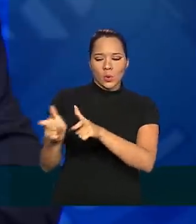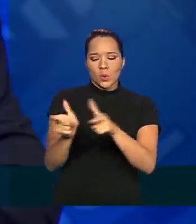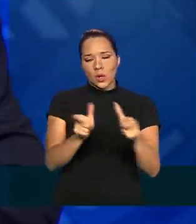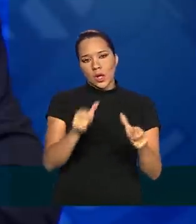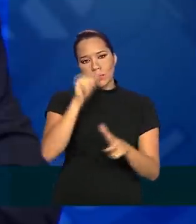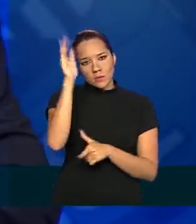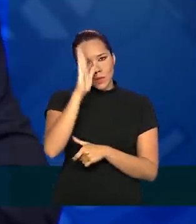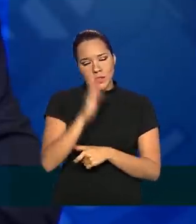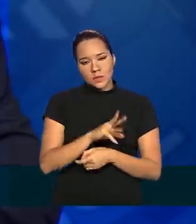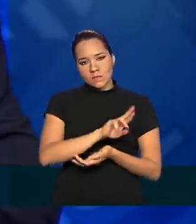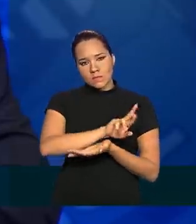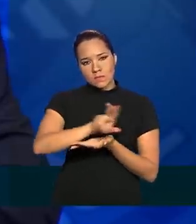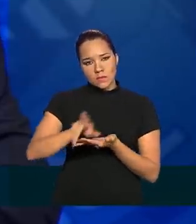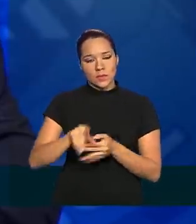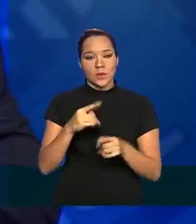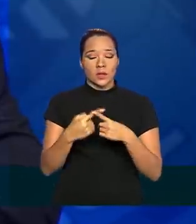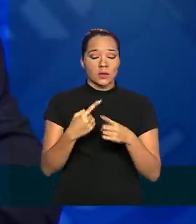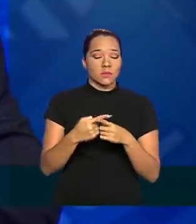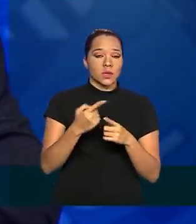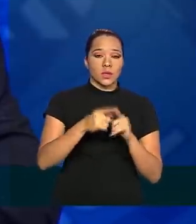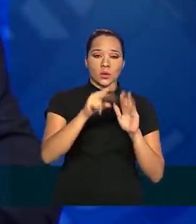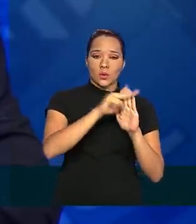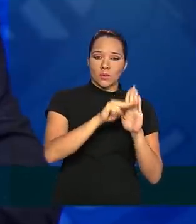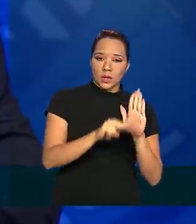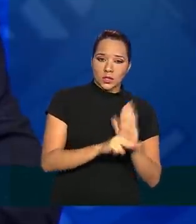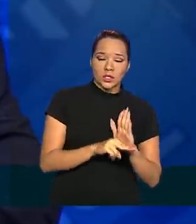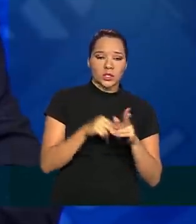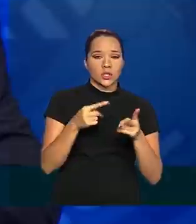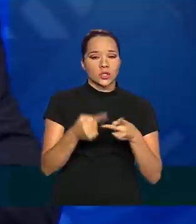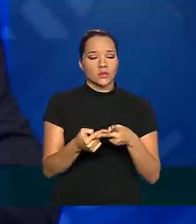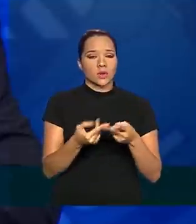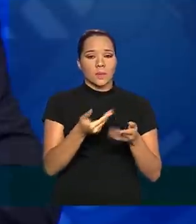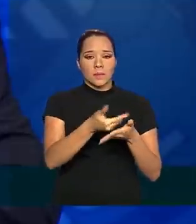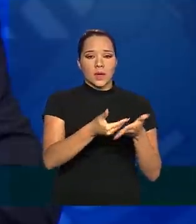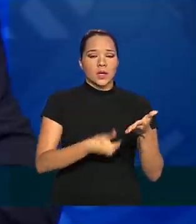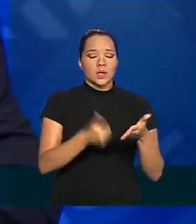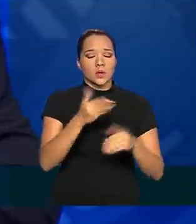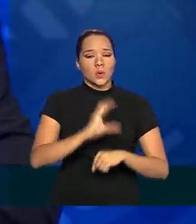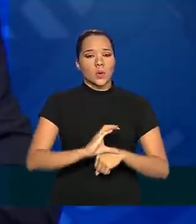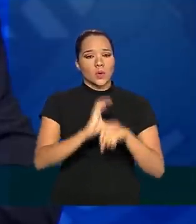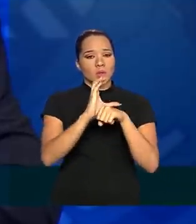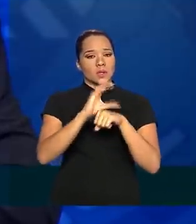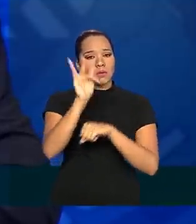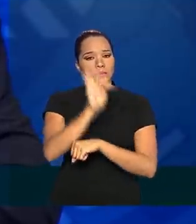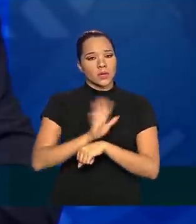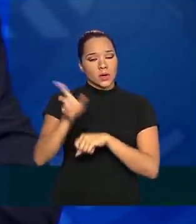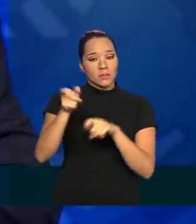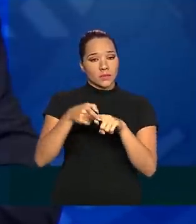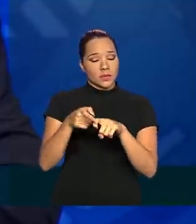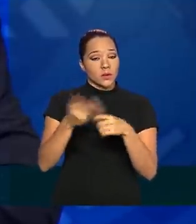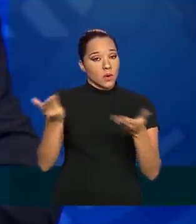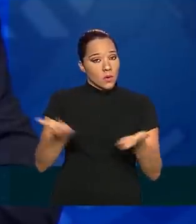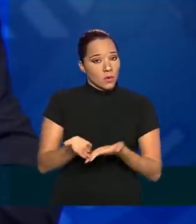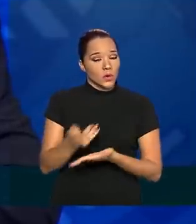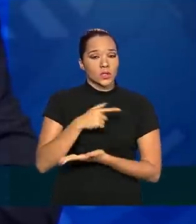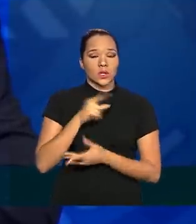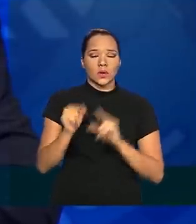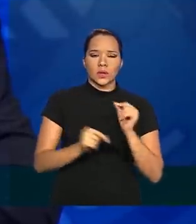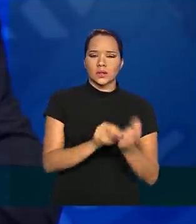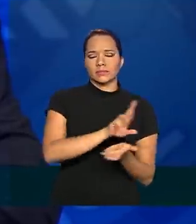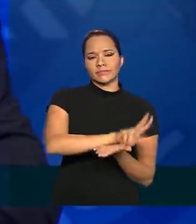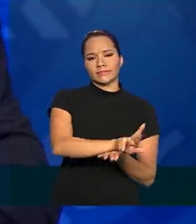do Brasil, há normativas, pareceres, por exemplo, do Conselho Federal de Medicina. Hoje nós temos vários,